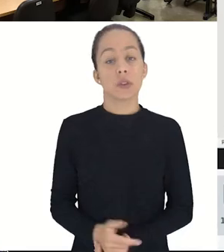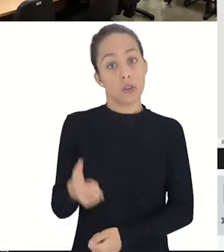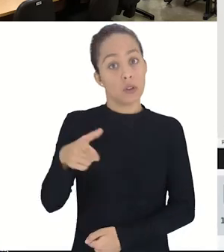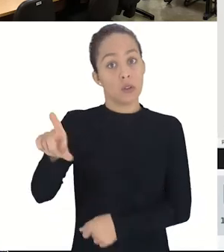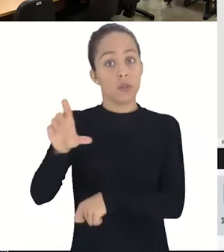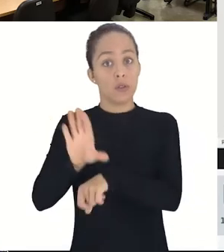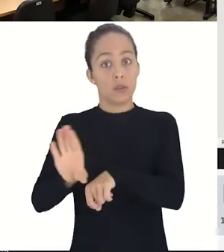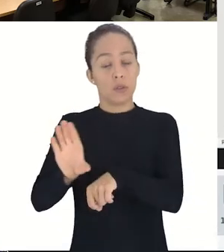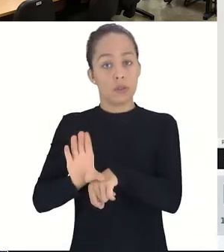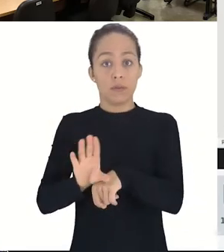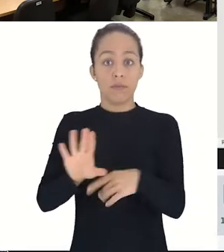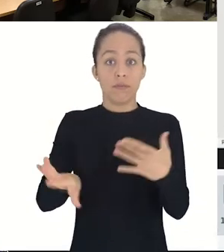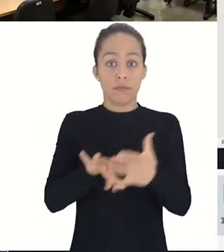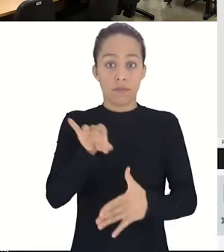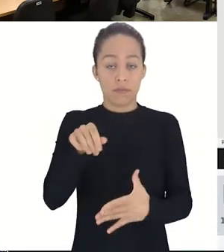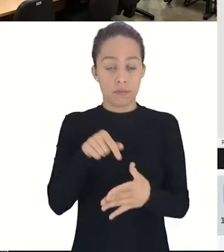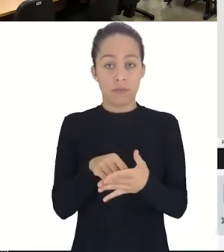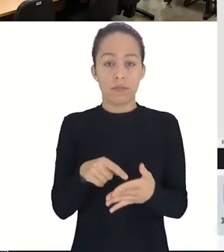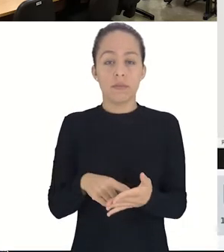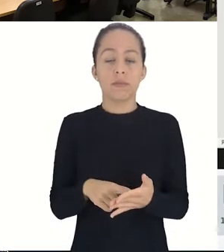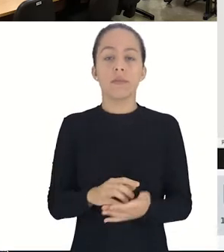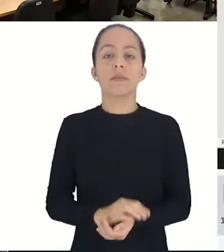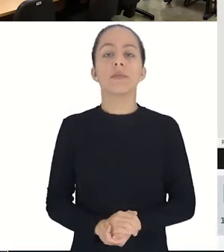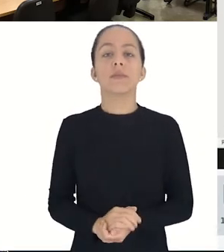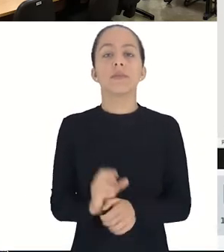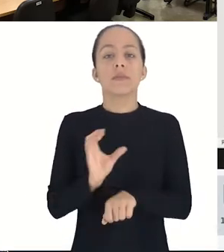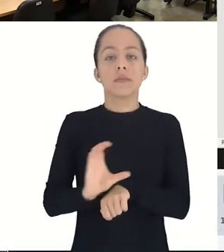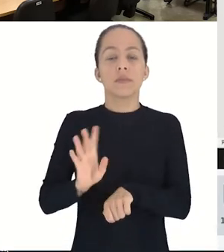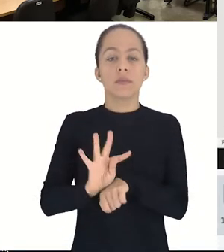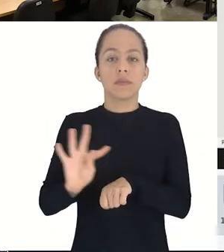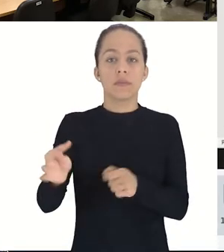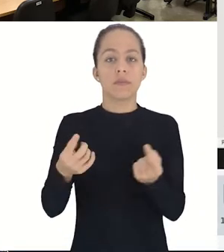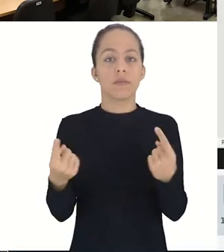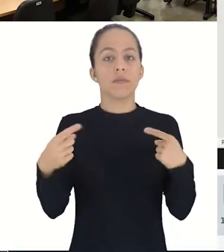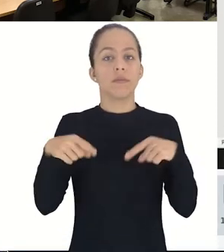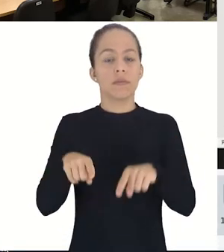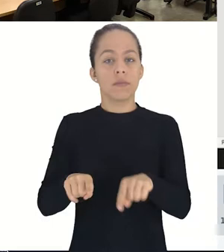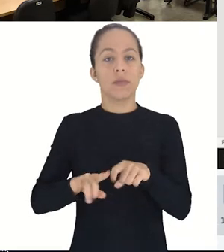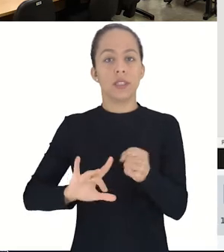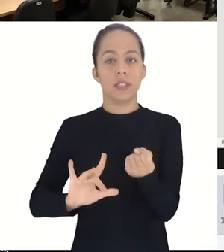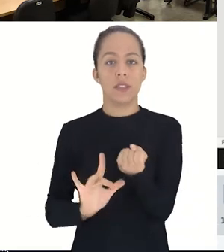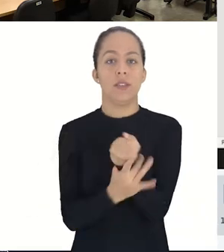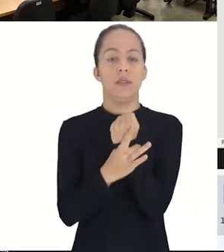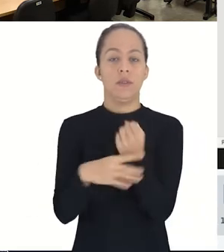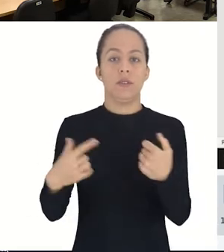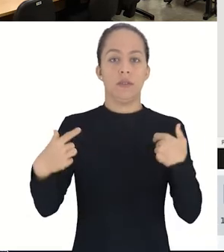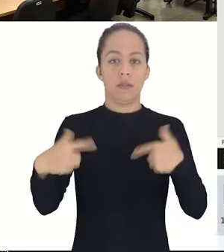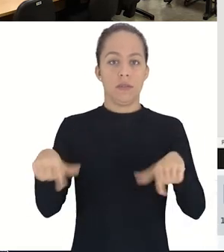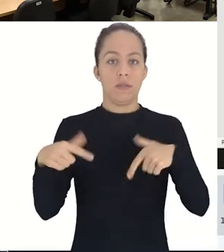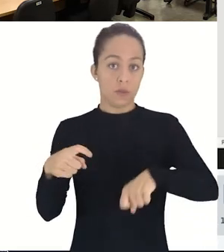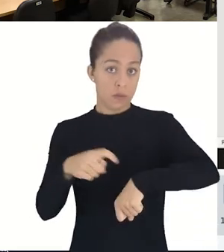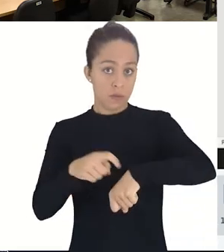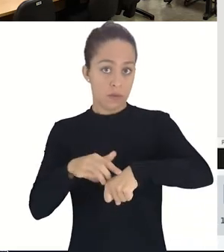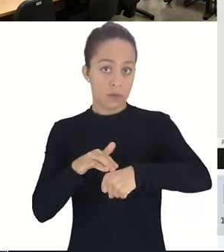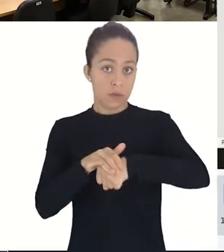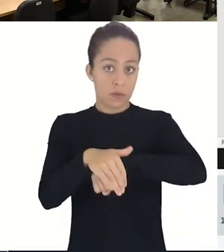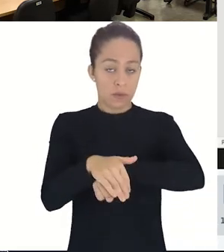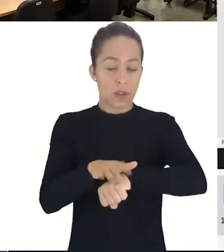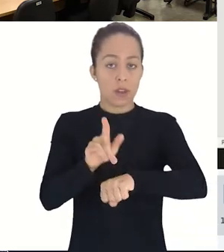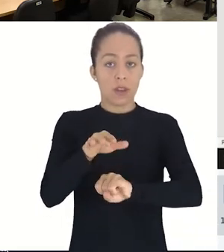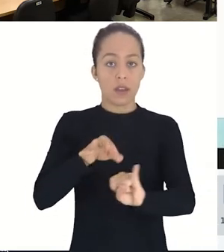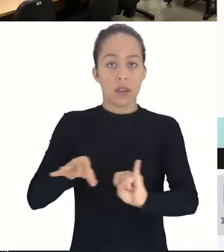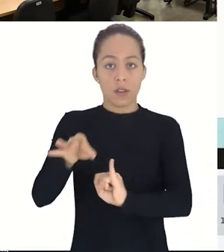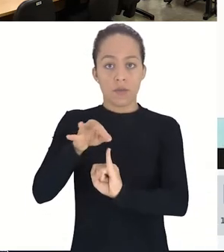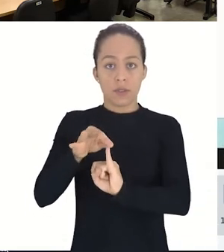O próximo curso a ser sorteado Técnico Concomitante em Segurança do Trabalho Noturno do